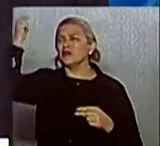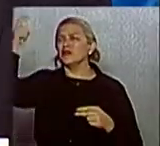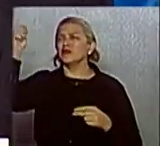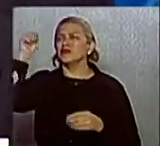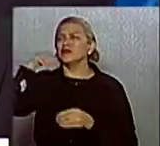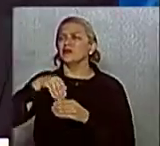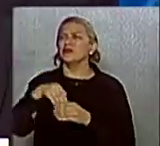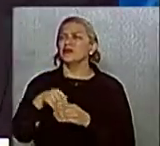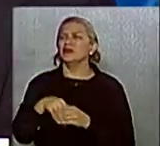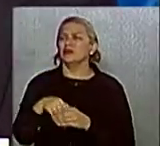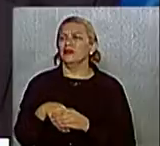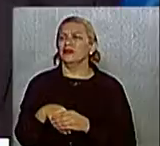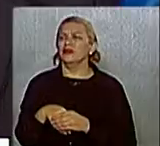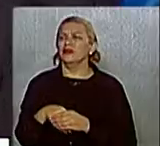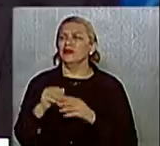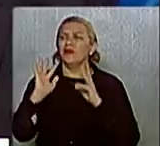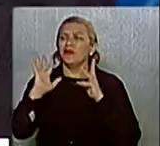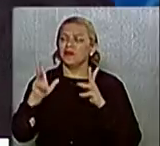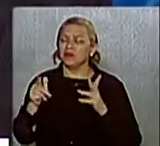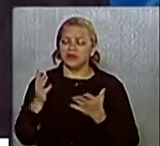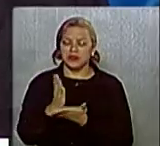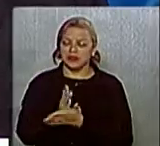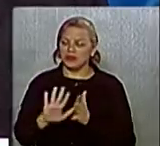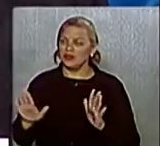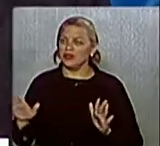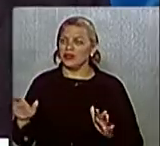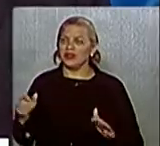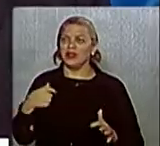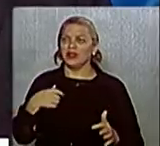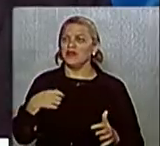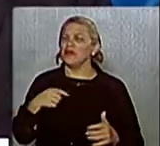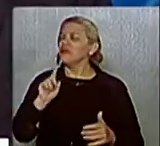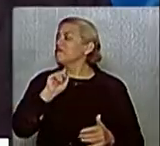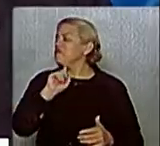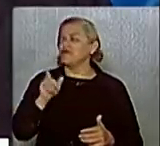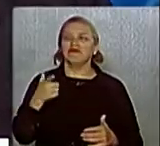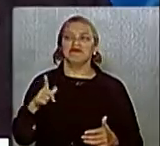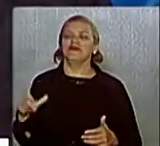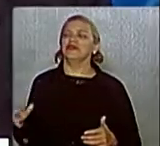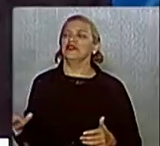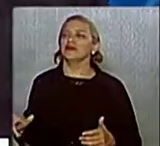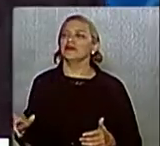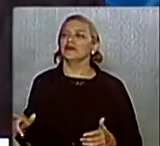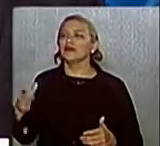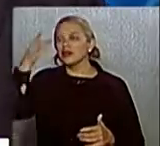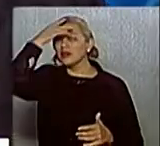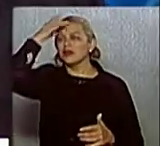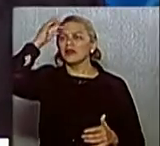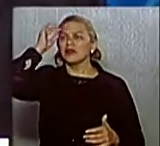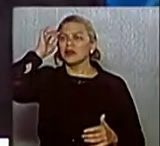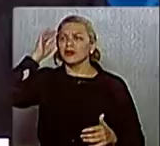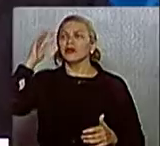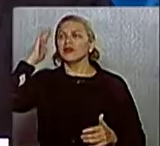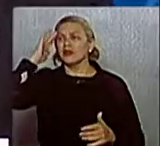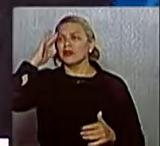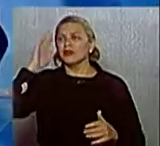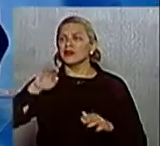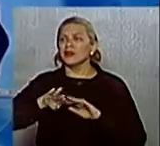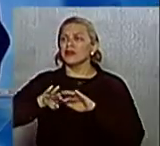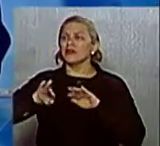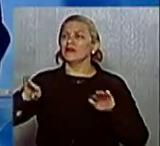aliás, isso tudo passa. Eu não tenho a menor dúvida que a população sabe discernir o joio do trigo.